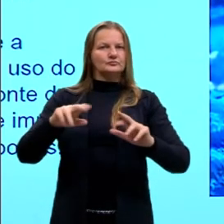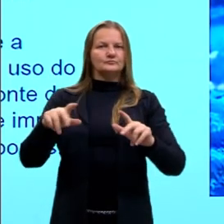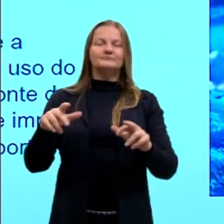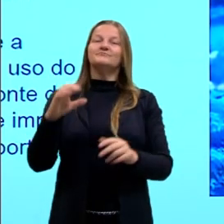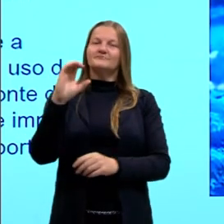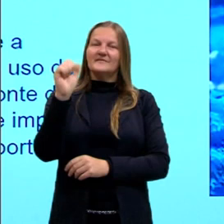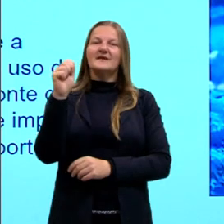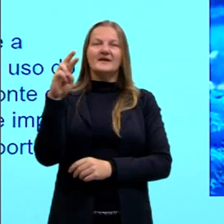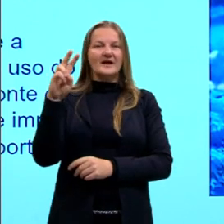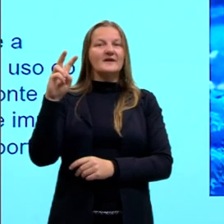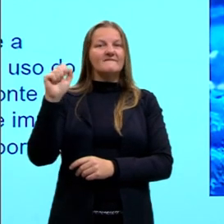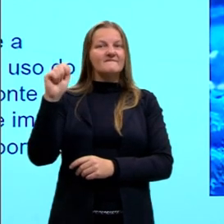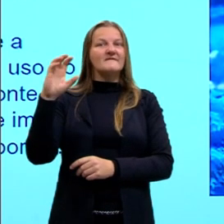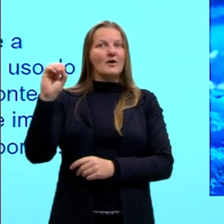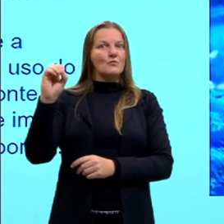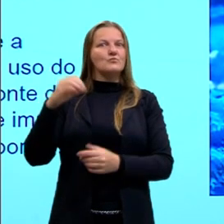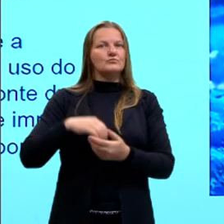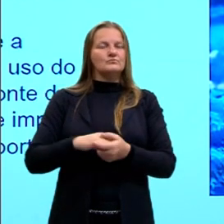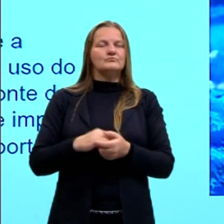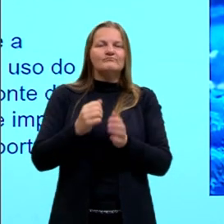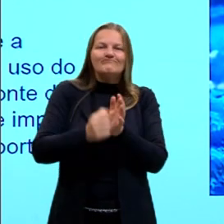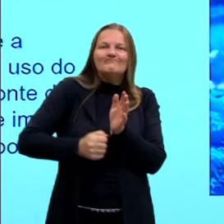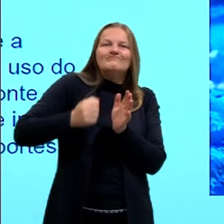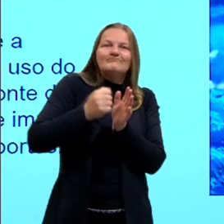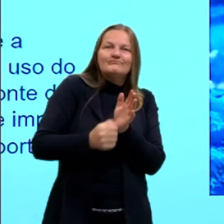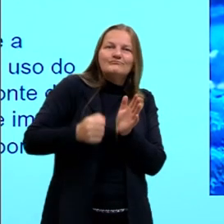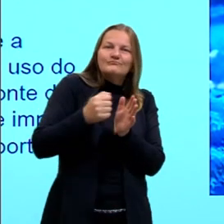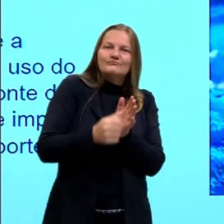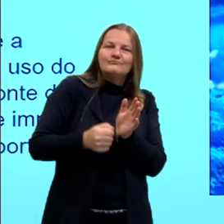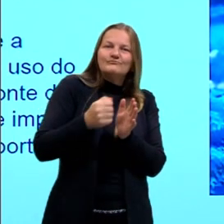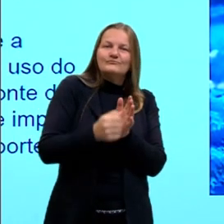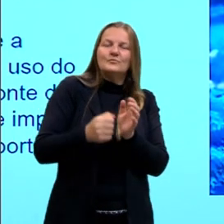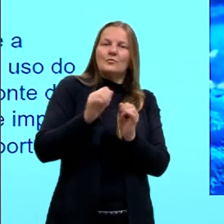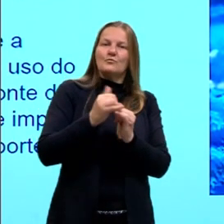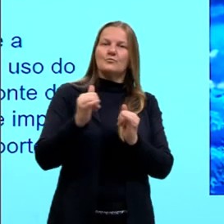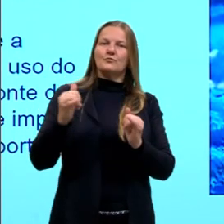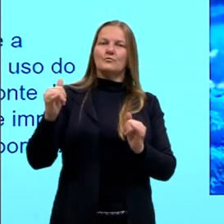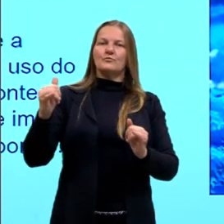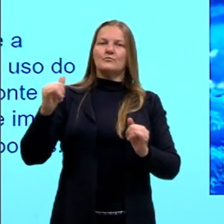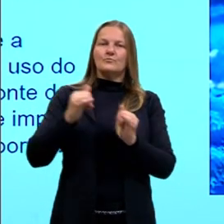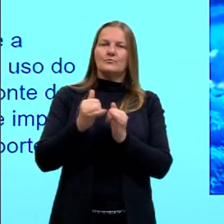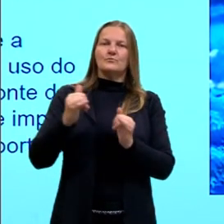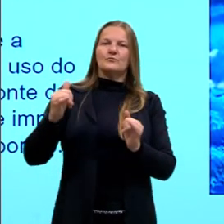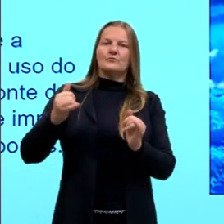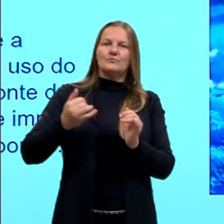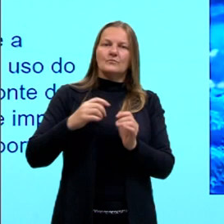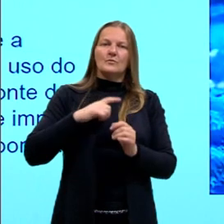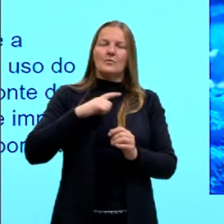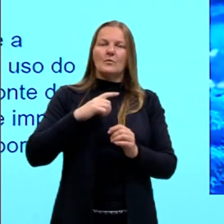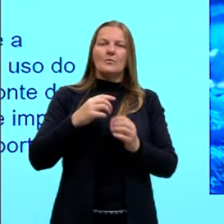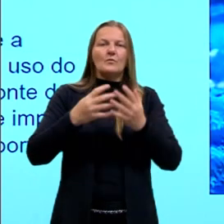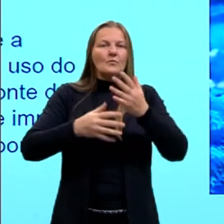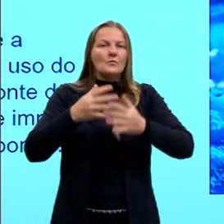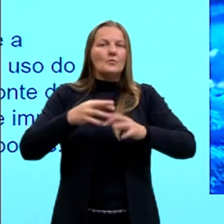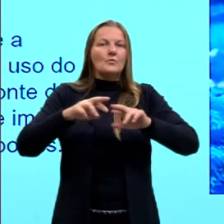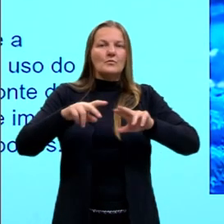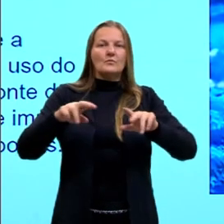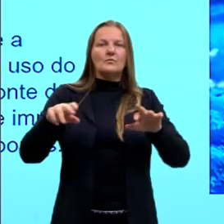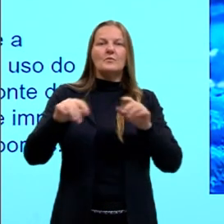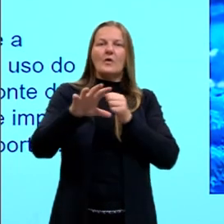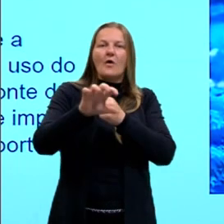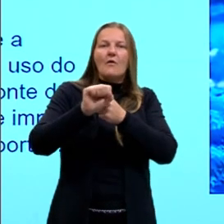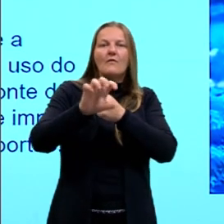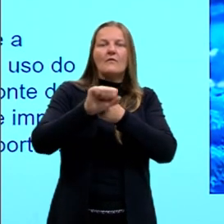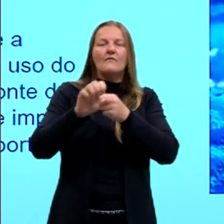paulatinamente, a gente vai aumentando o nosso nível aí de complexibilidade na